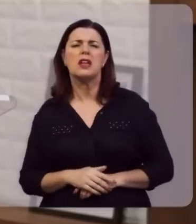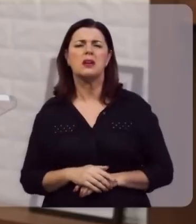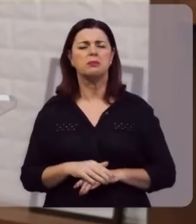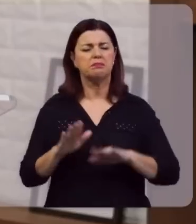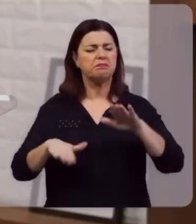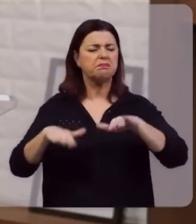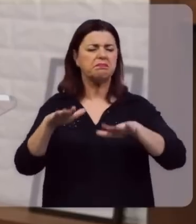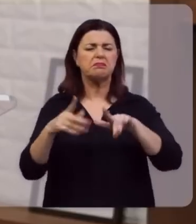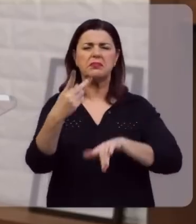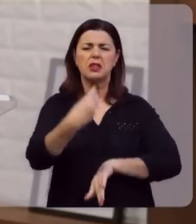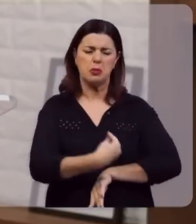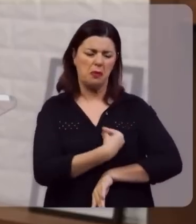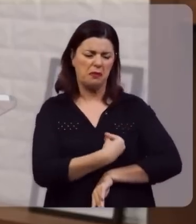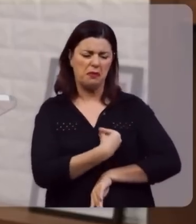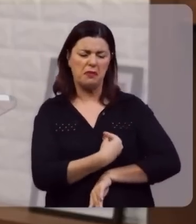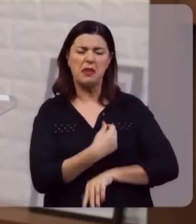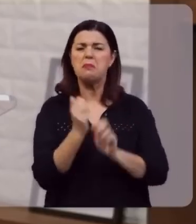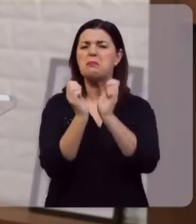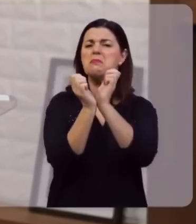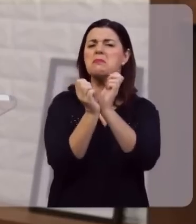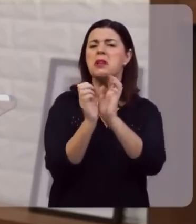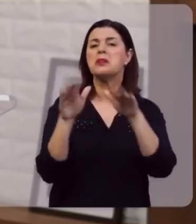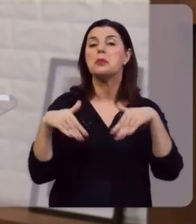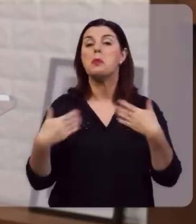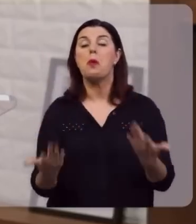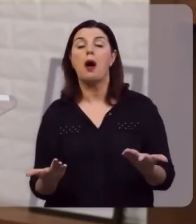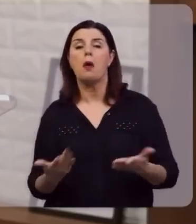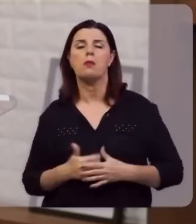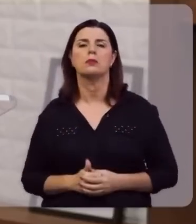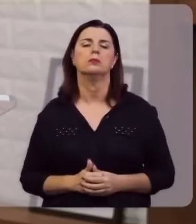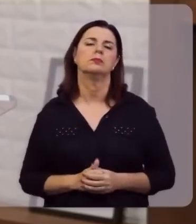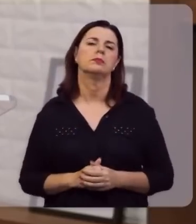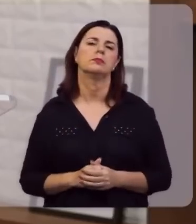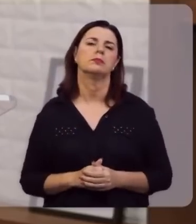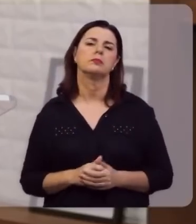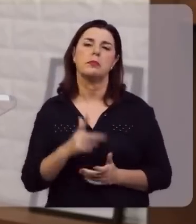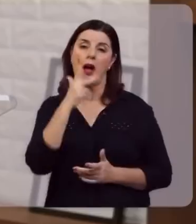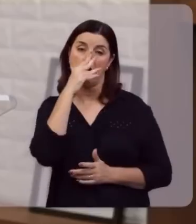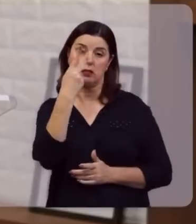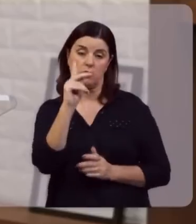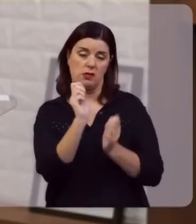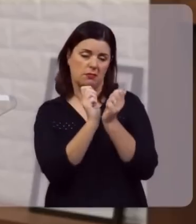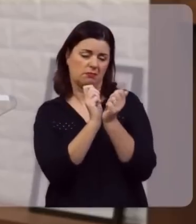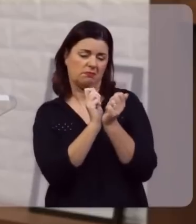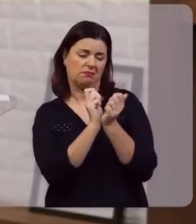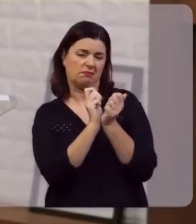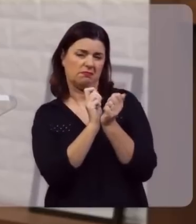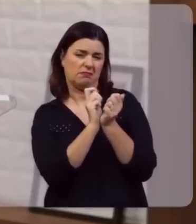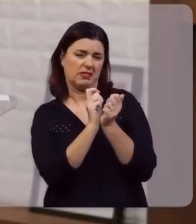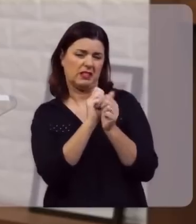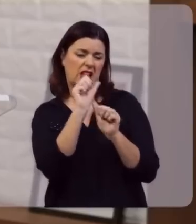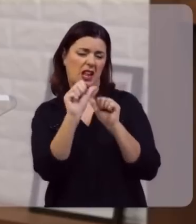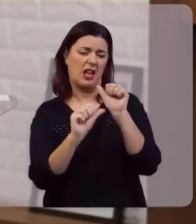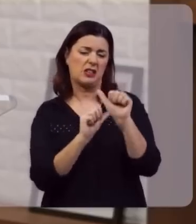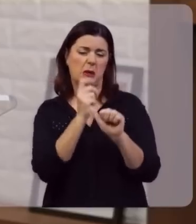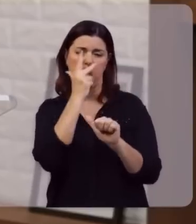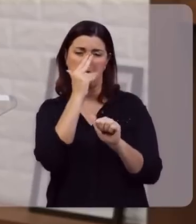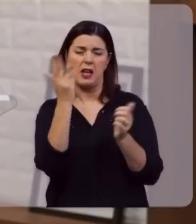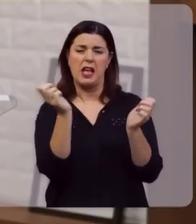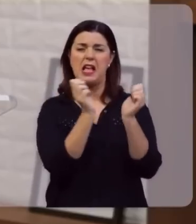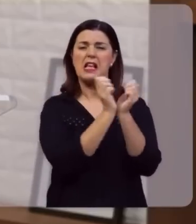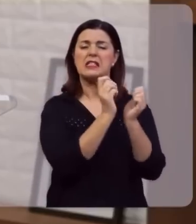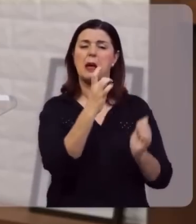cipós da vida, as algemas invisíveis que prendem você, que amarram você, que tornam você uma pessoa